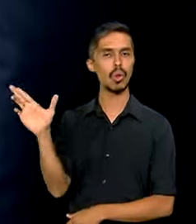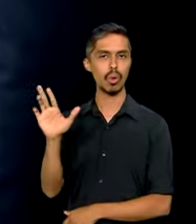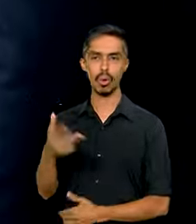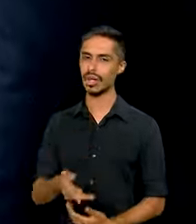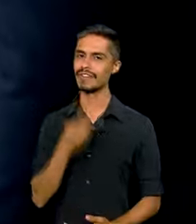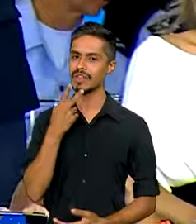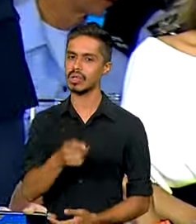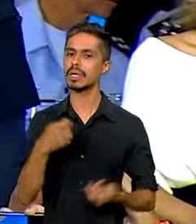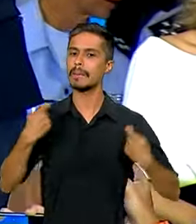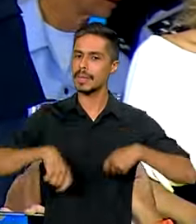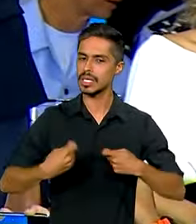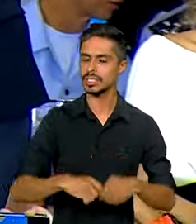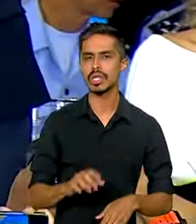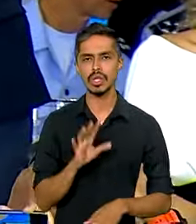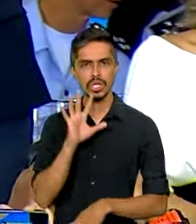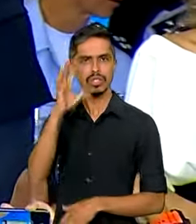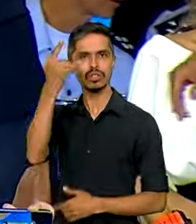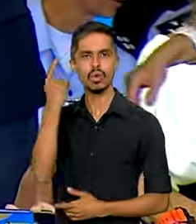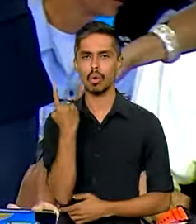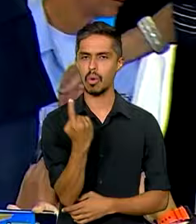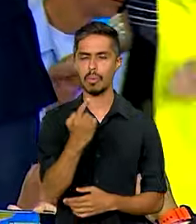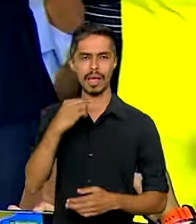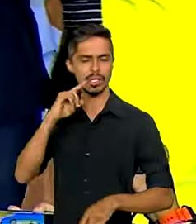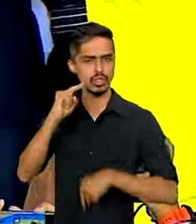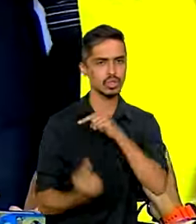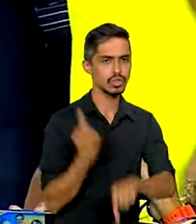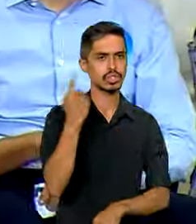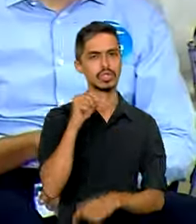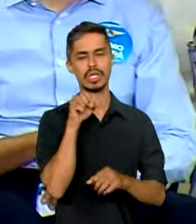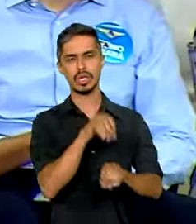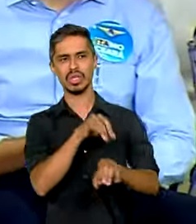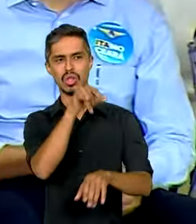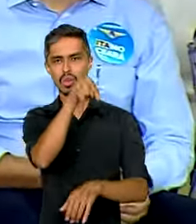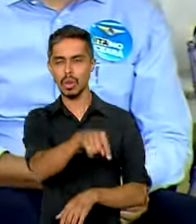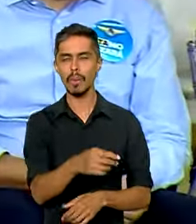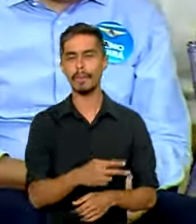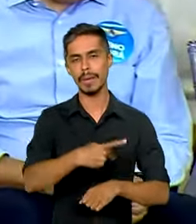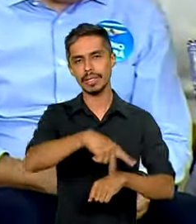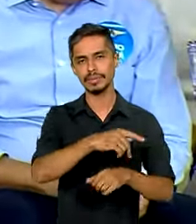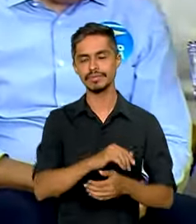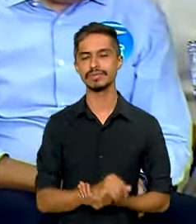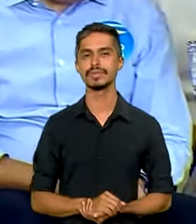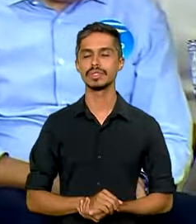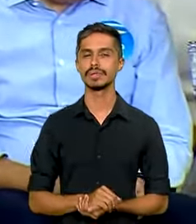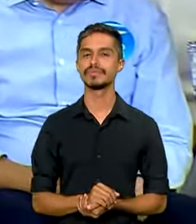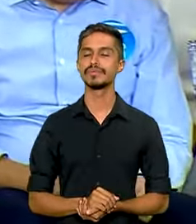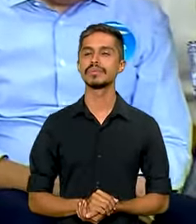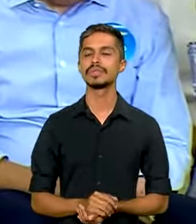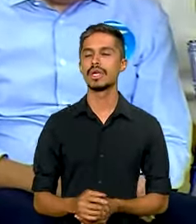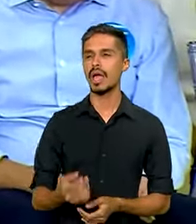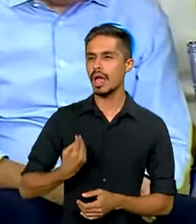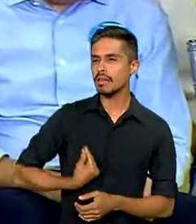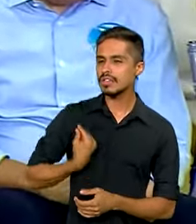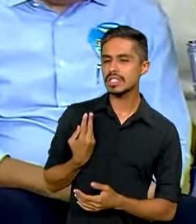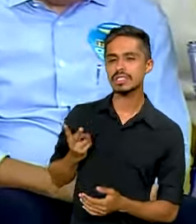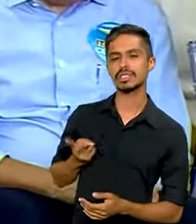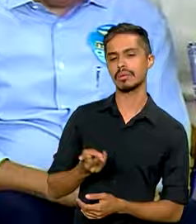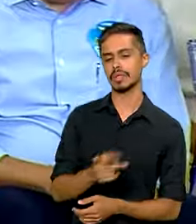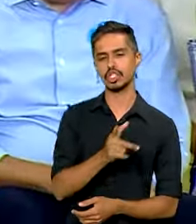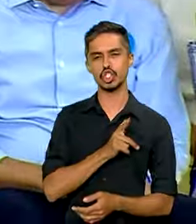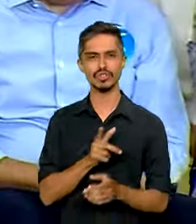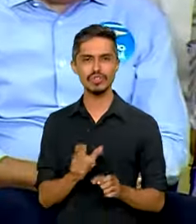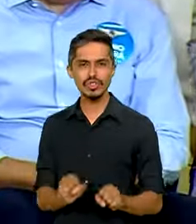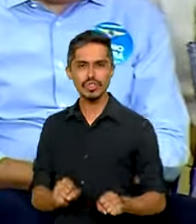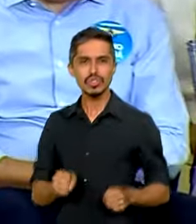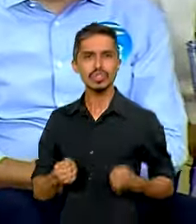consolidar uma revolução na educação do país. A vida inteira eu tinha uma obsessão de